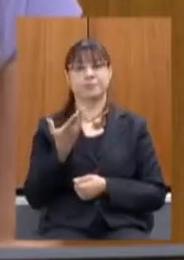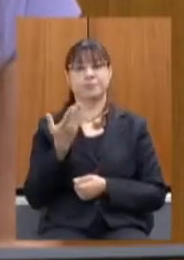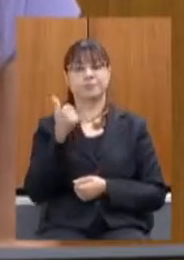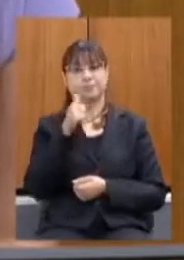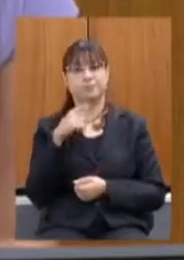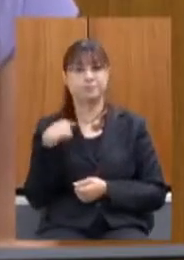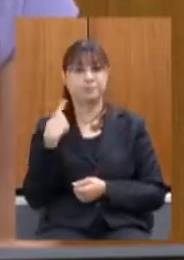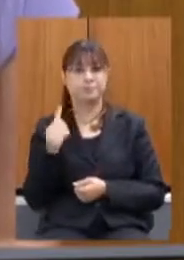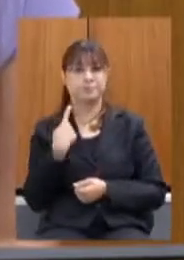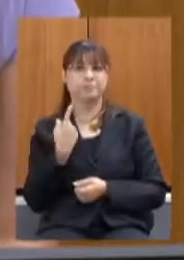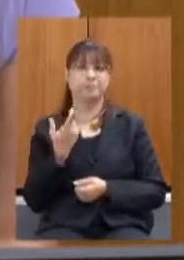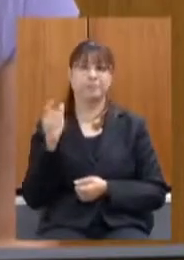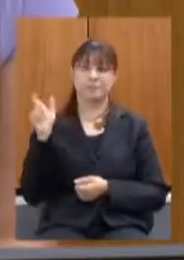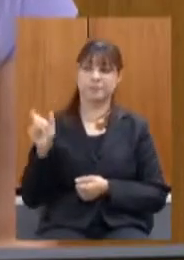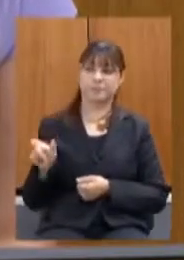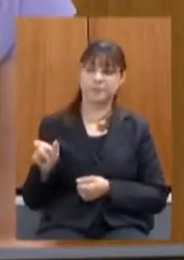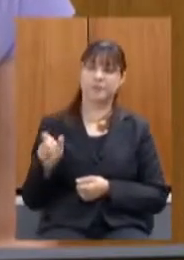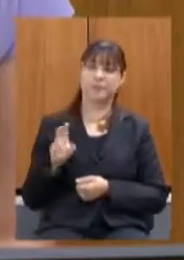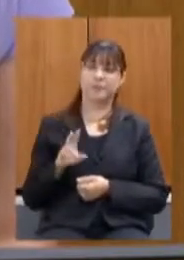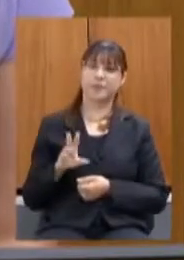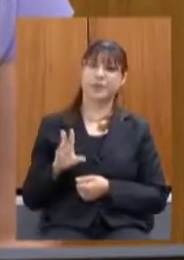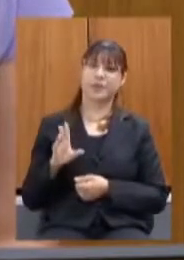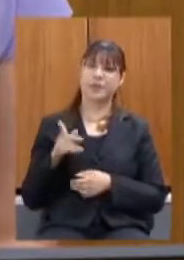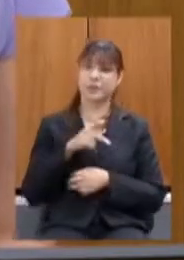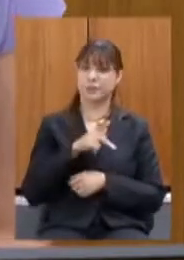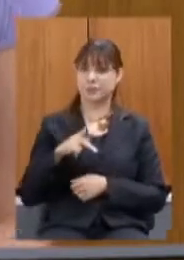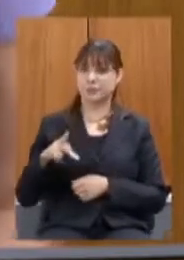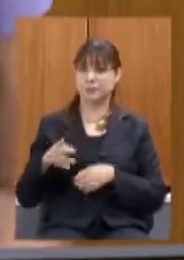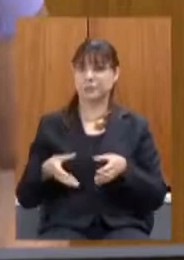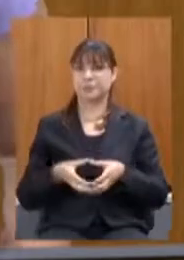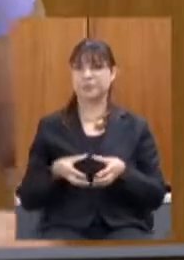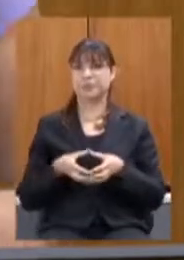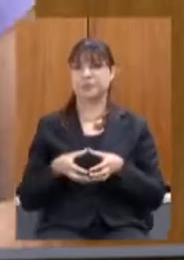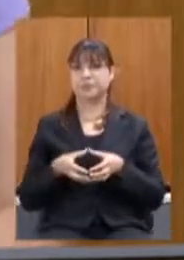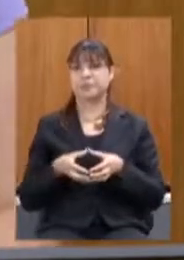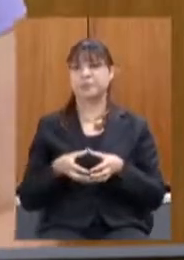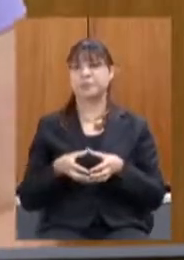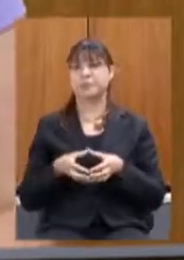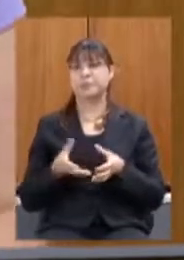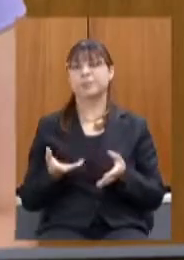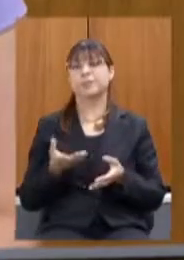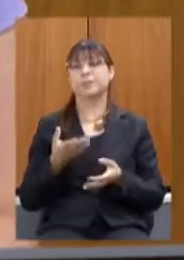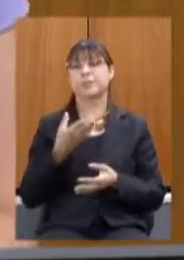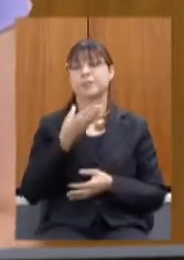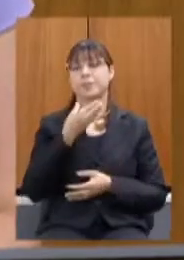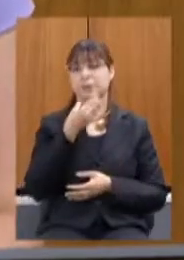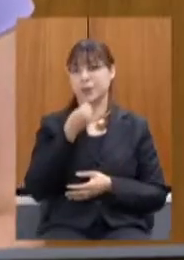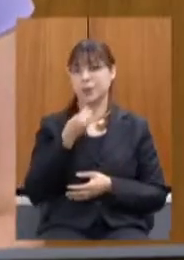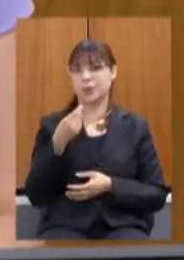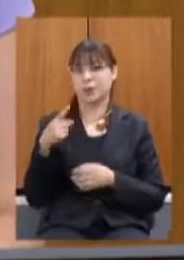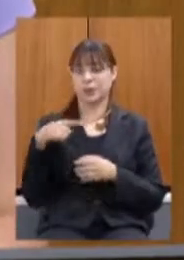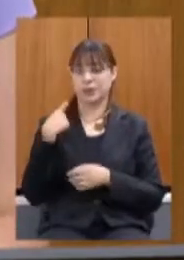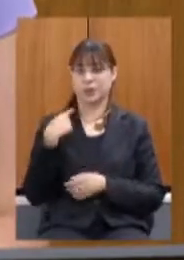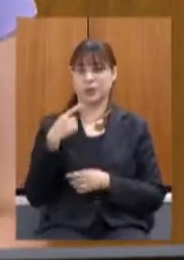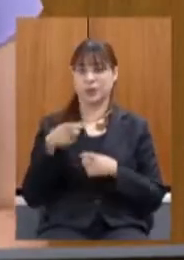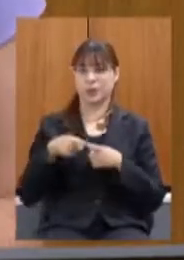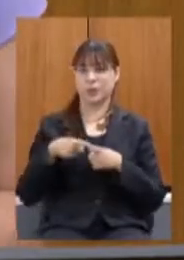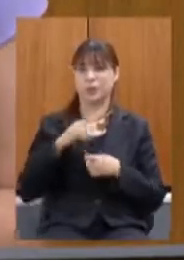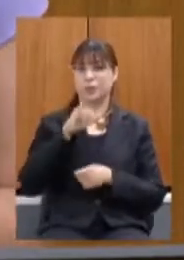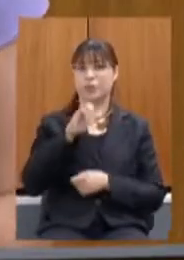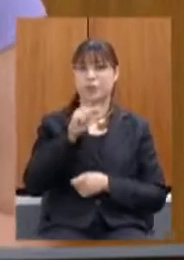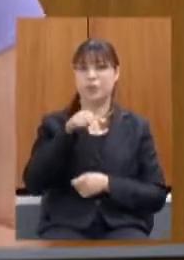na figura do presidente dessa comissão conjunta doutor Jean Freire cumprimentar também